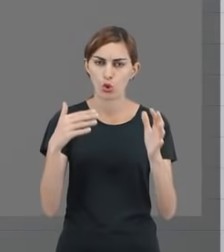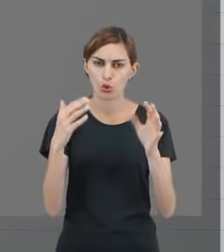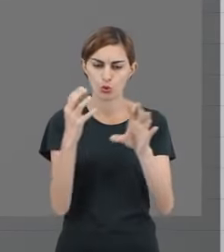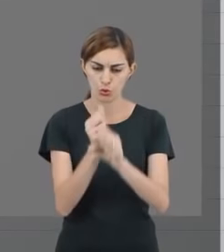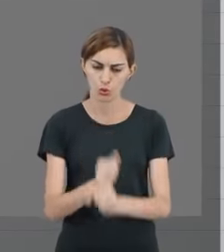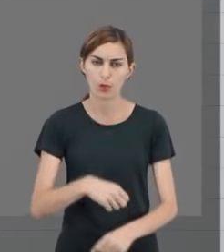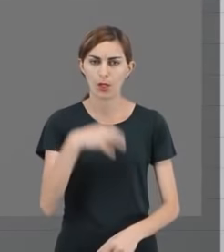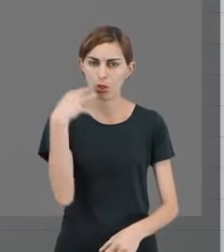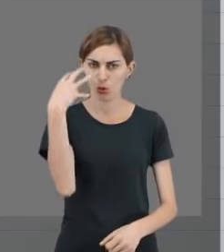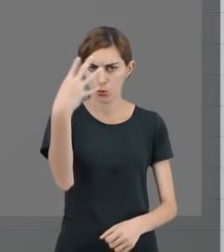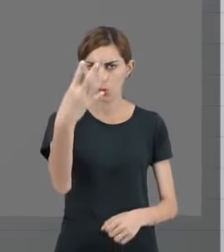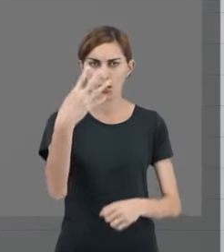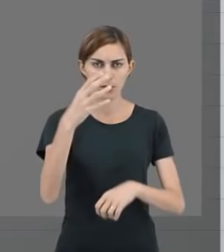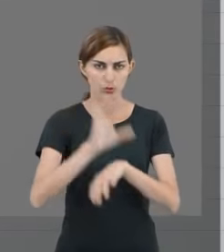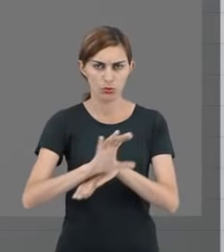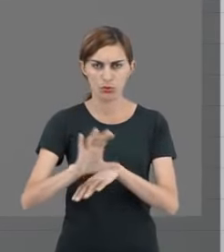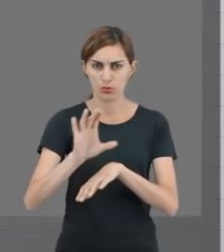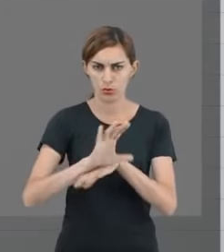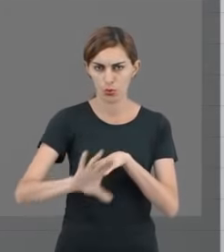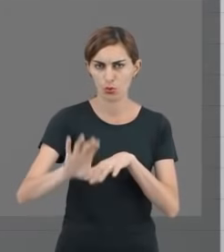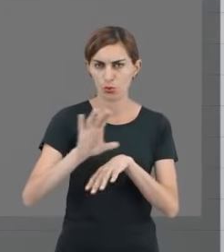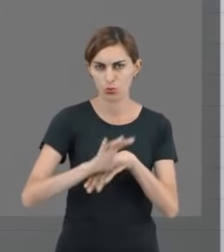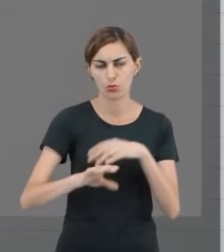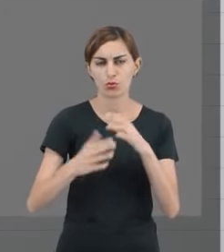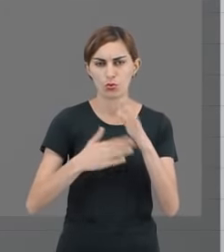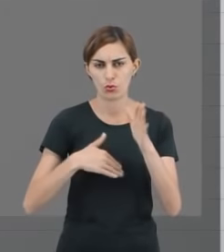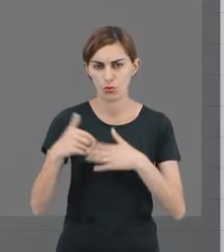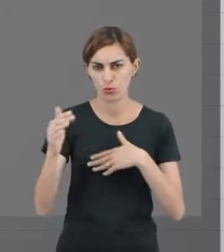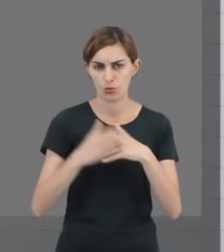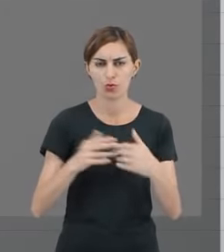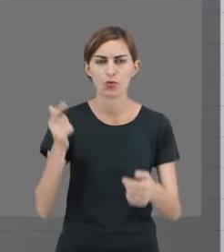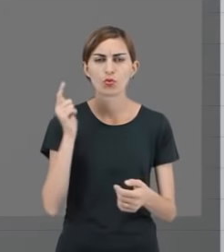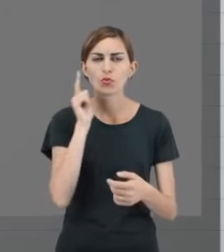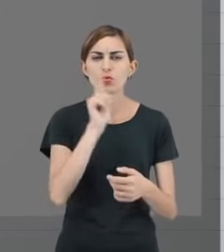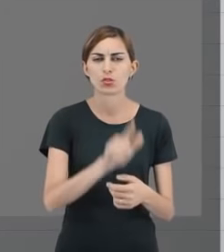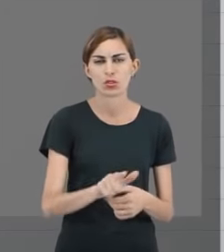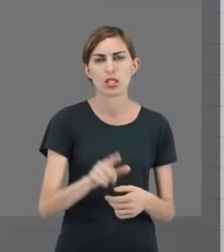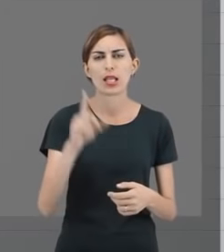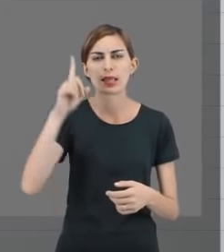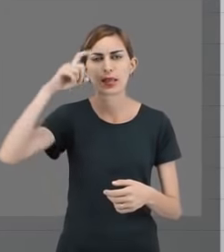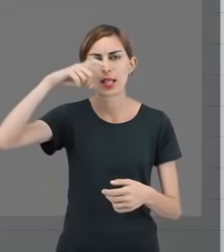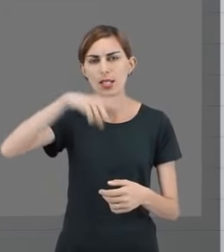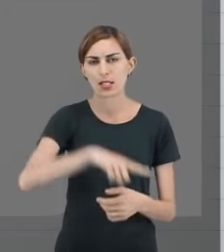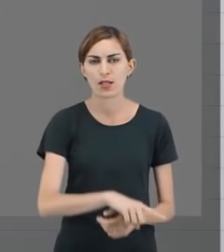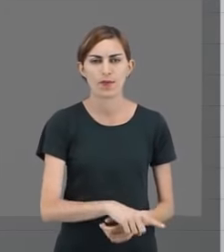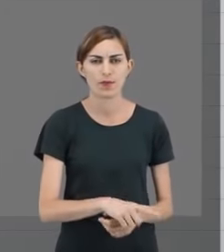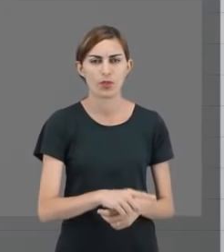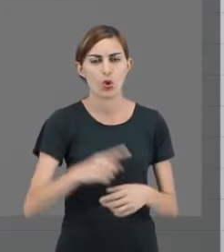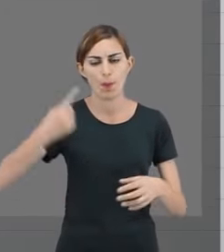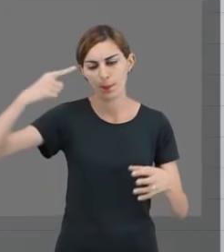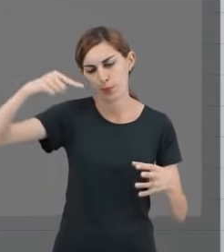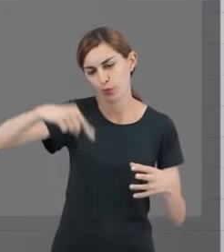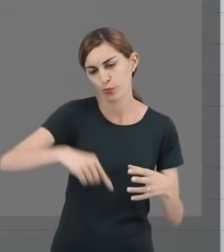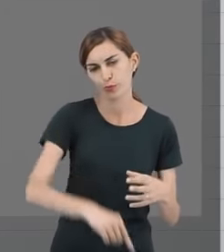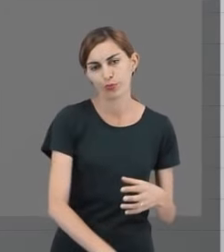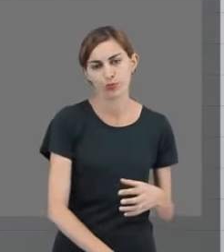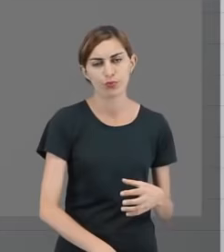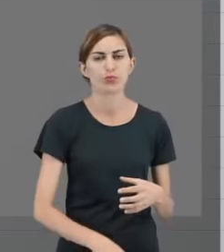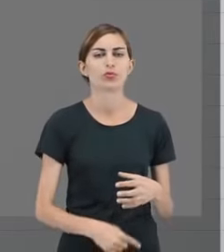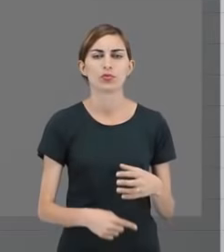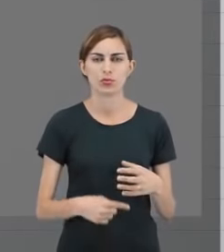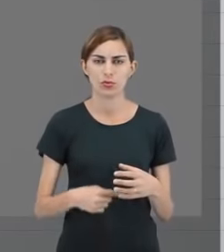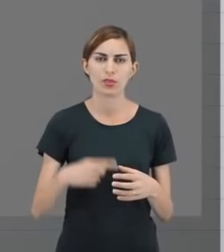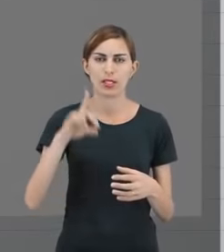quatro na competência, você vai receber um desafio de aprofundamento,